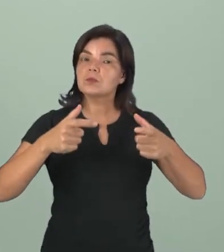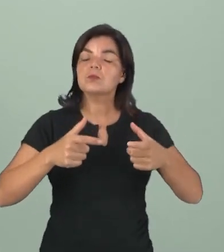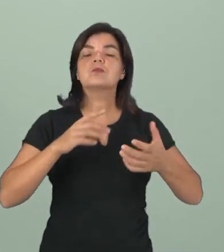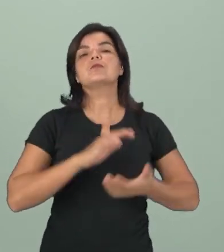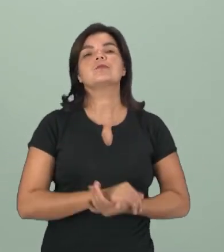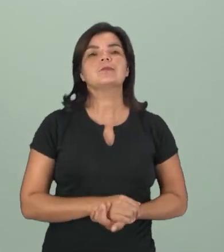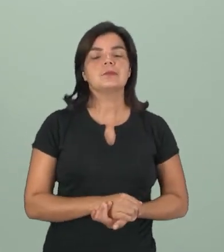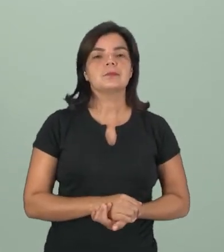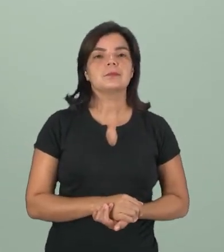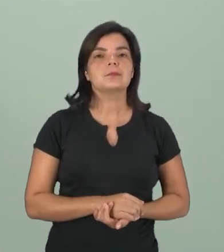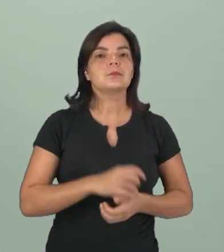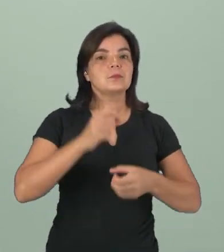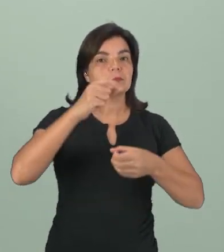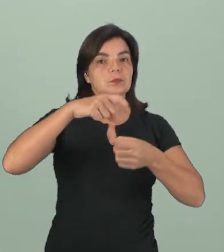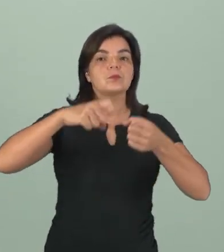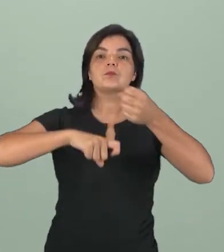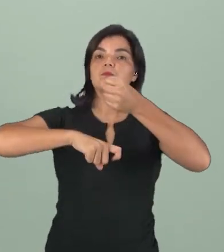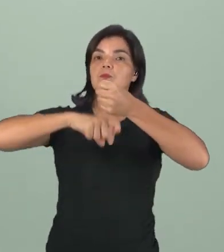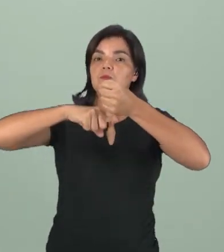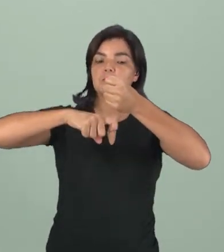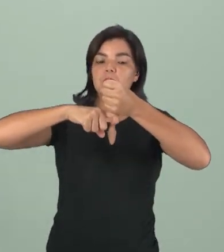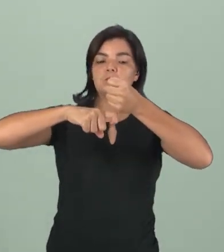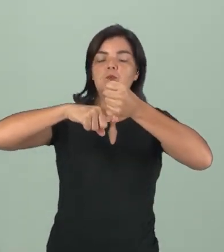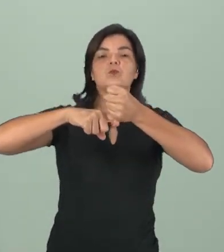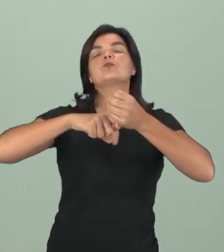para ele se desenvolver.